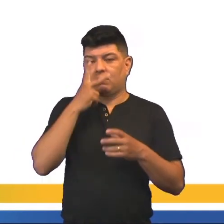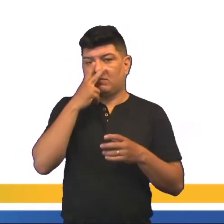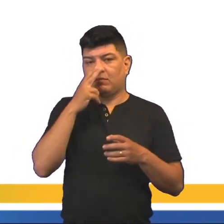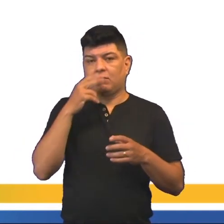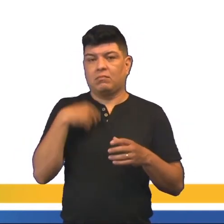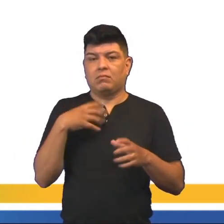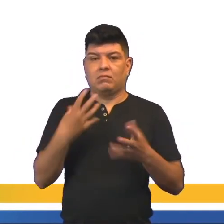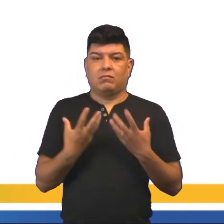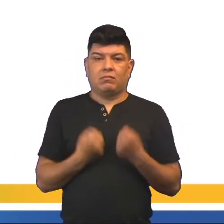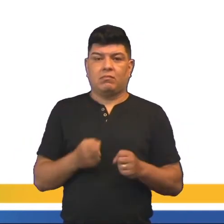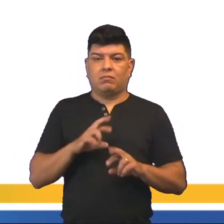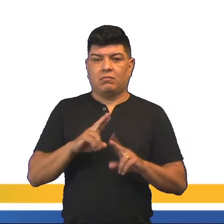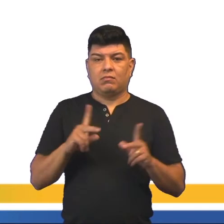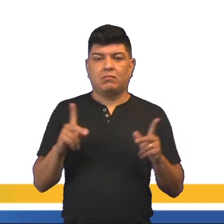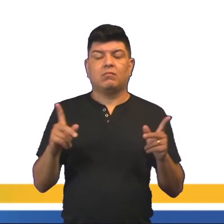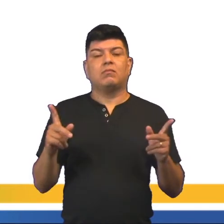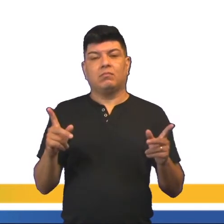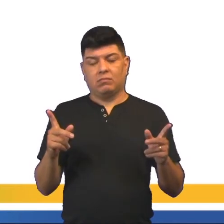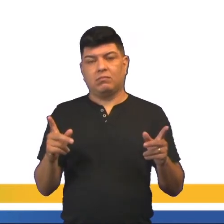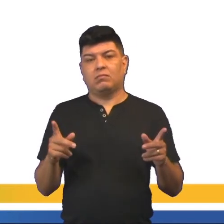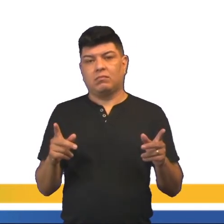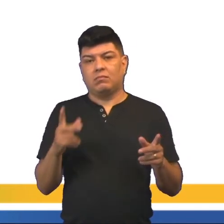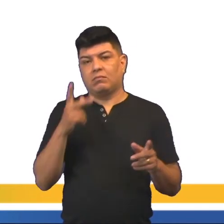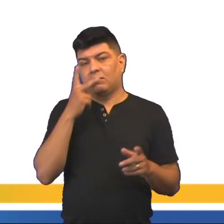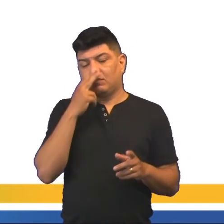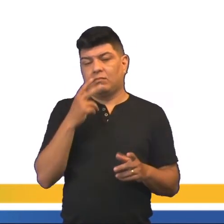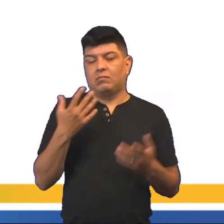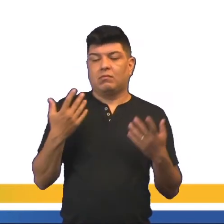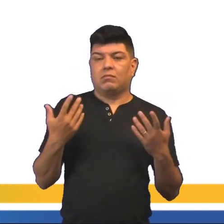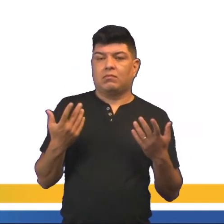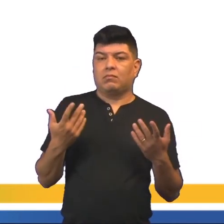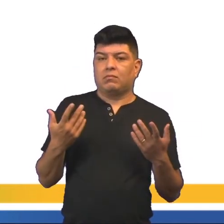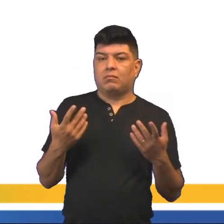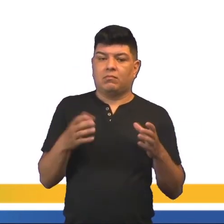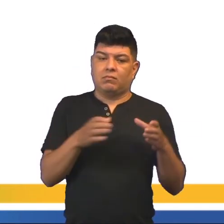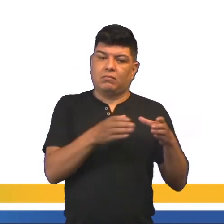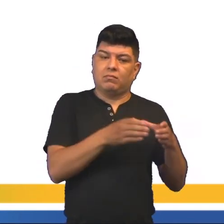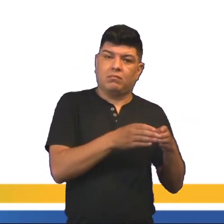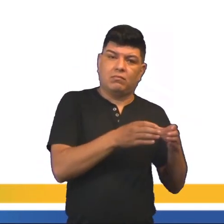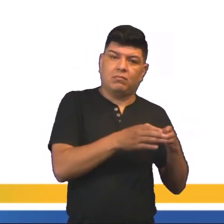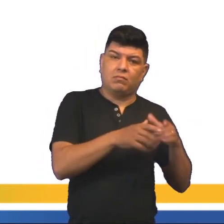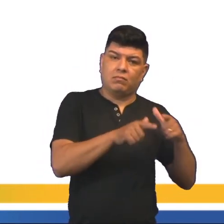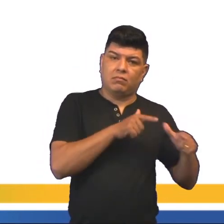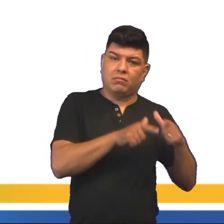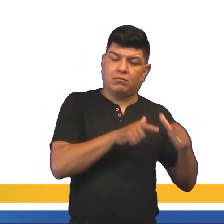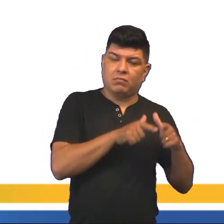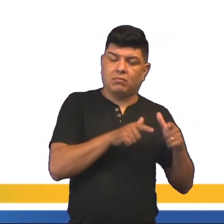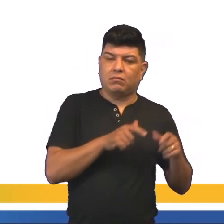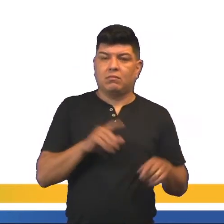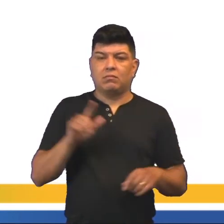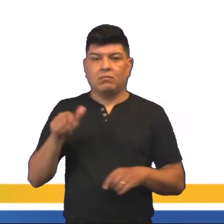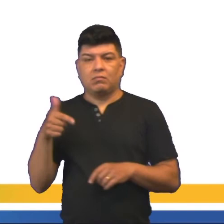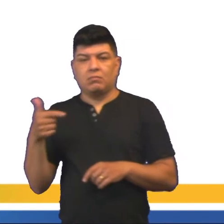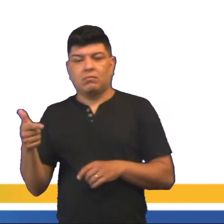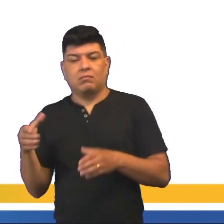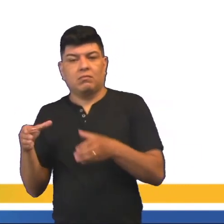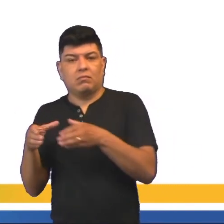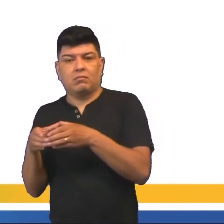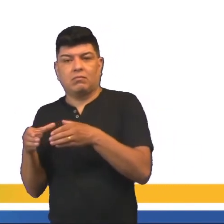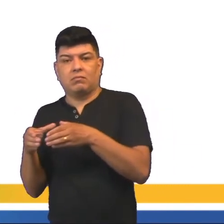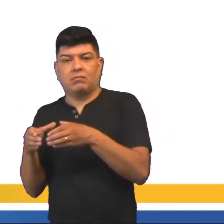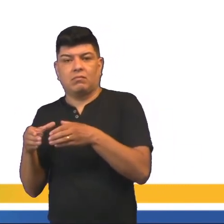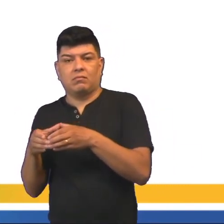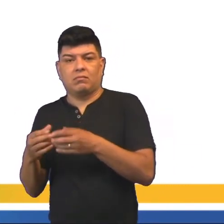ele assumiu formas diferentes. esse antagonismo entre uma classe, o proletário e o